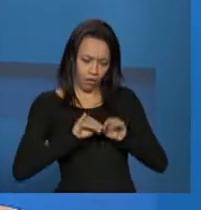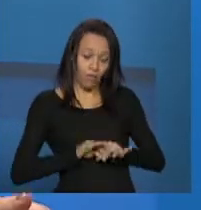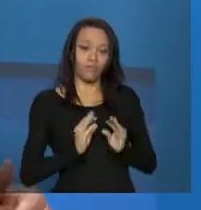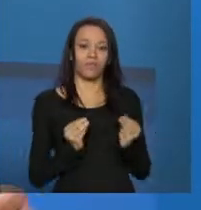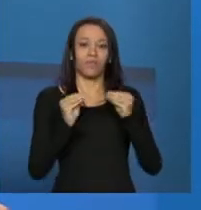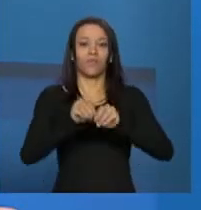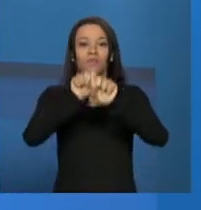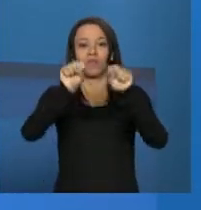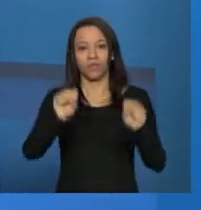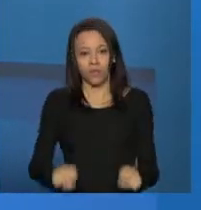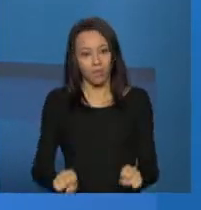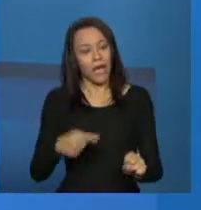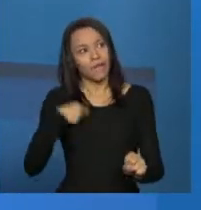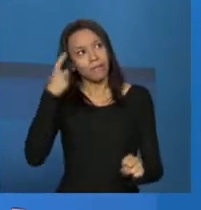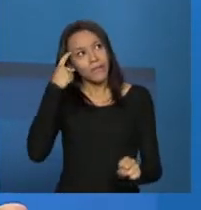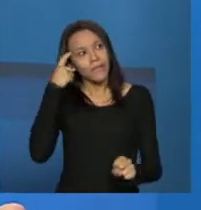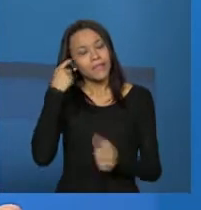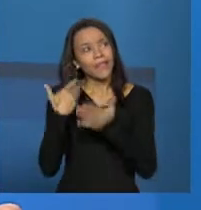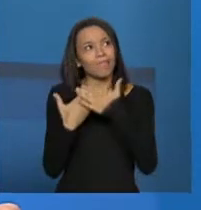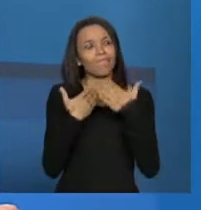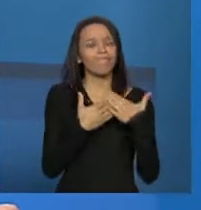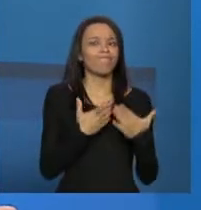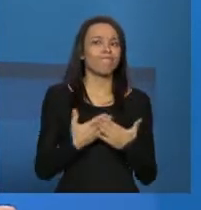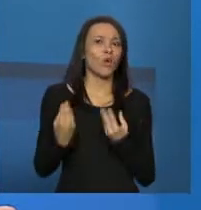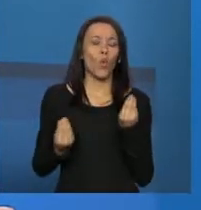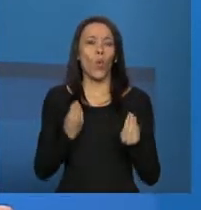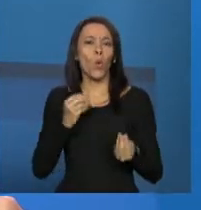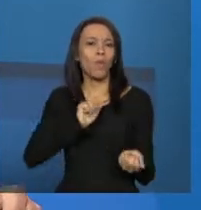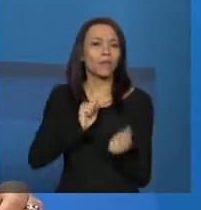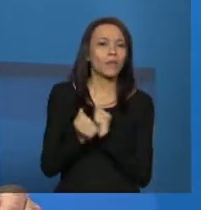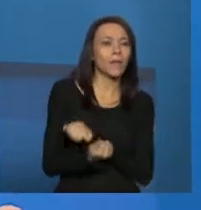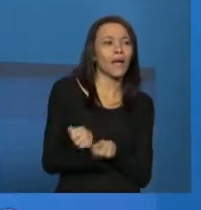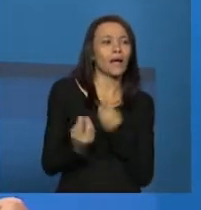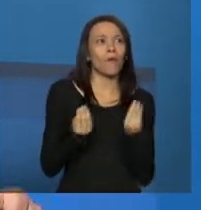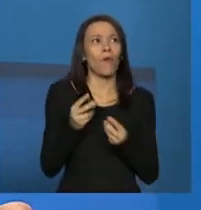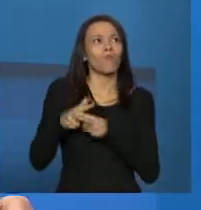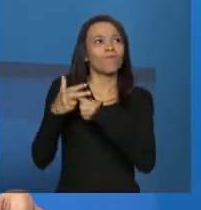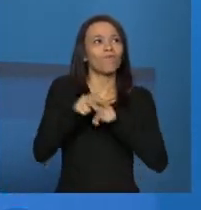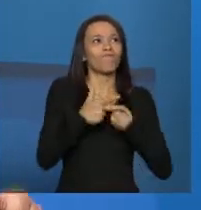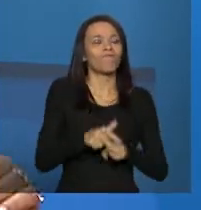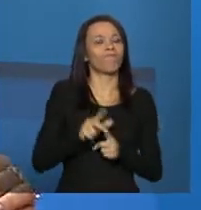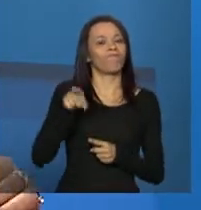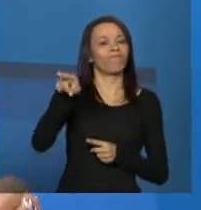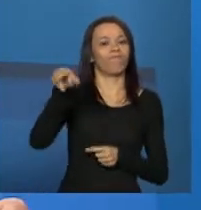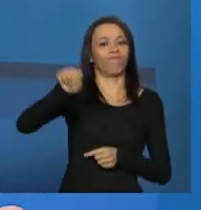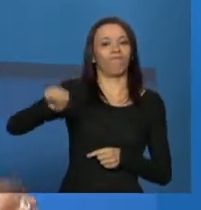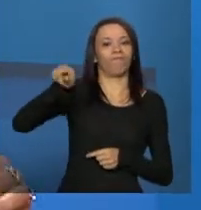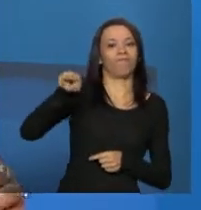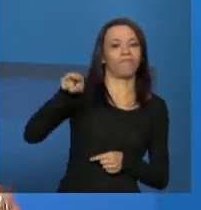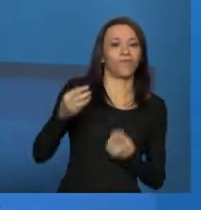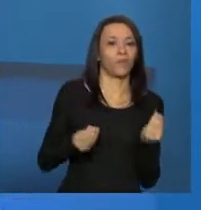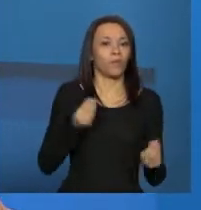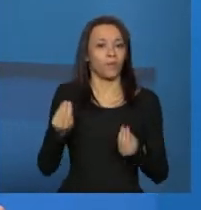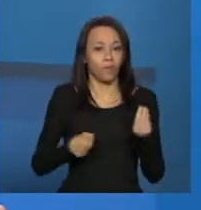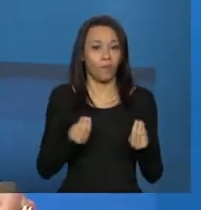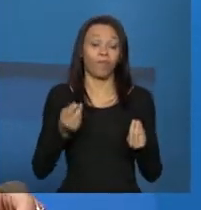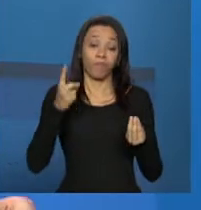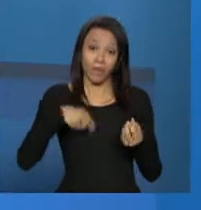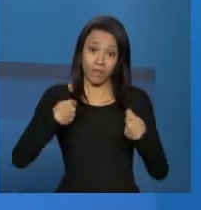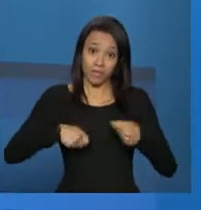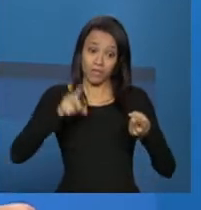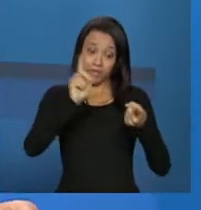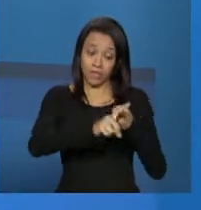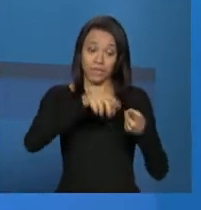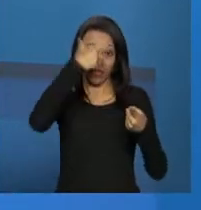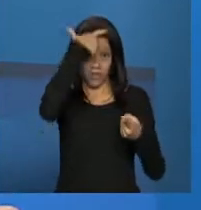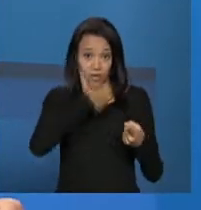começa a se pensar um plano de reordenamento, de adequação dessa entidade. Esse plano deve ser feito com a entidade, o gestor da assistência e o